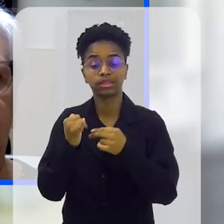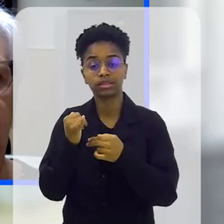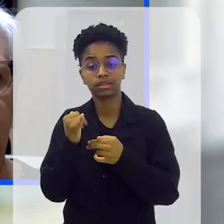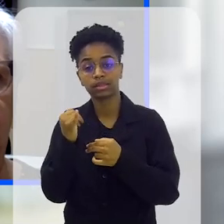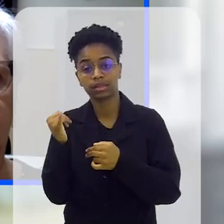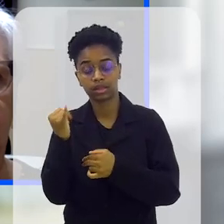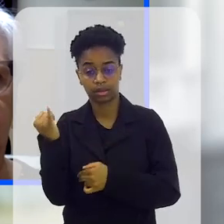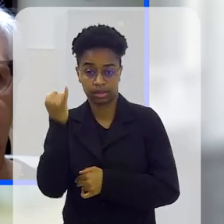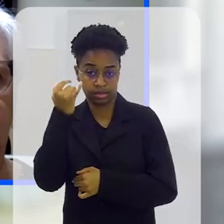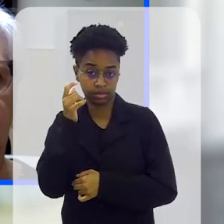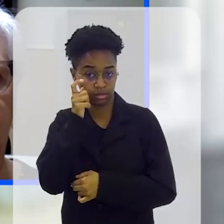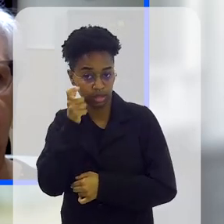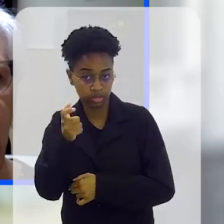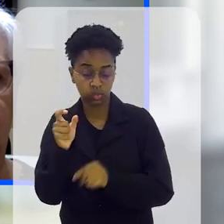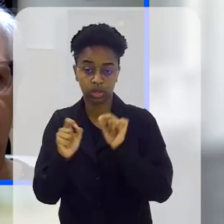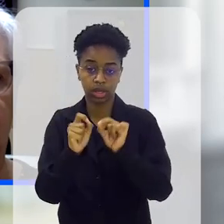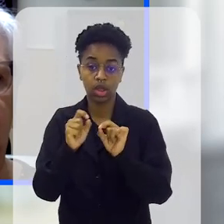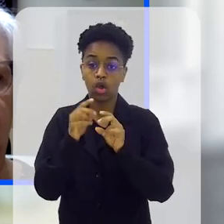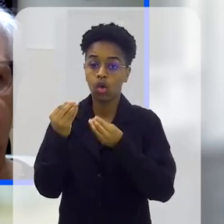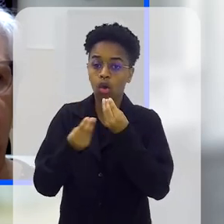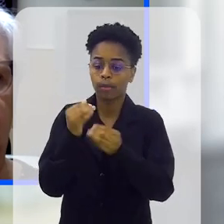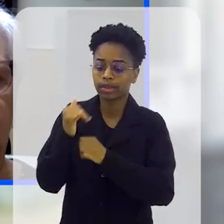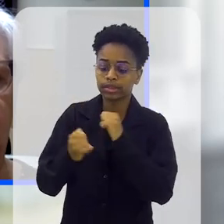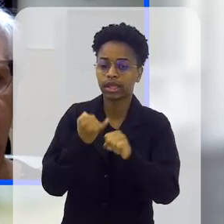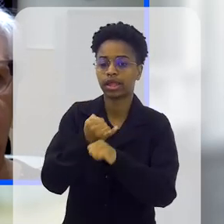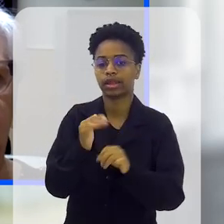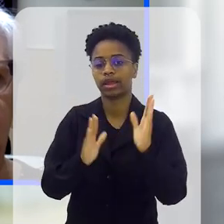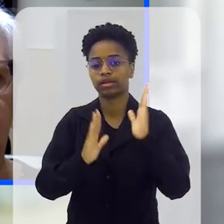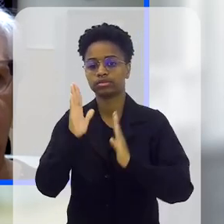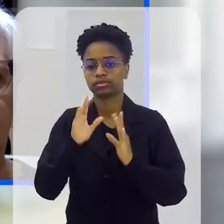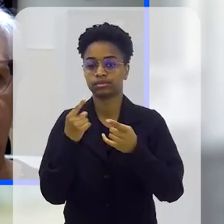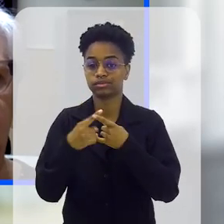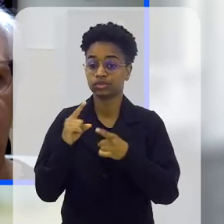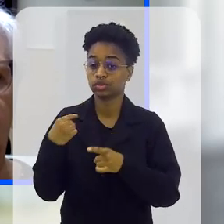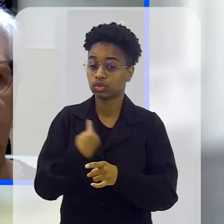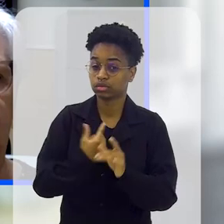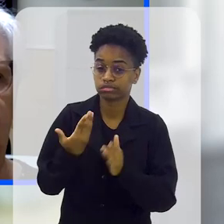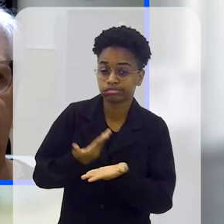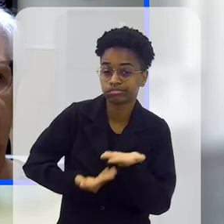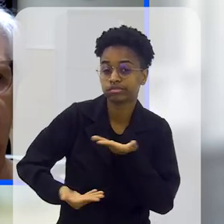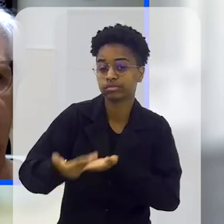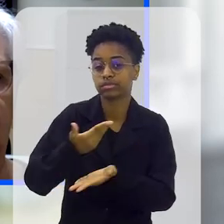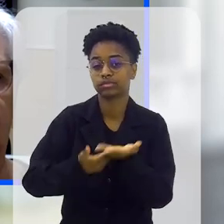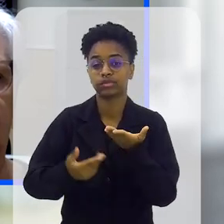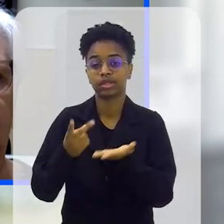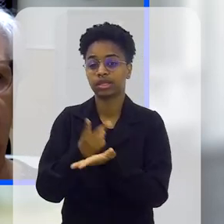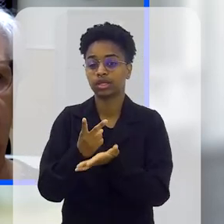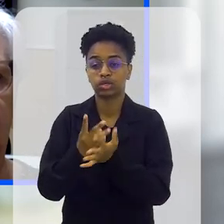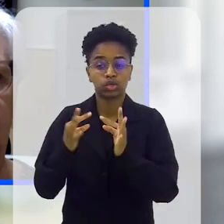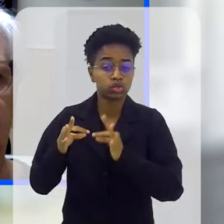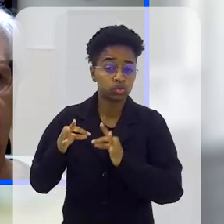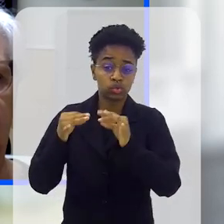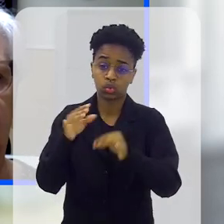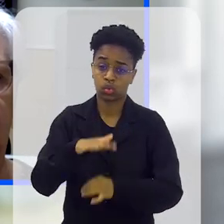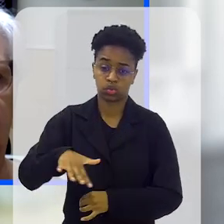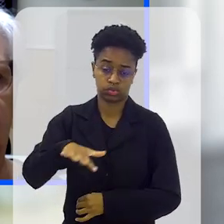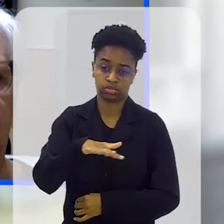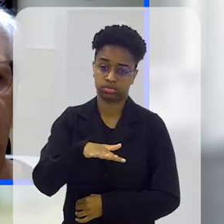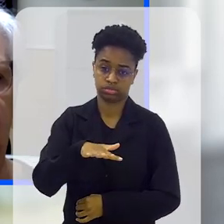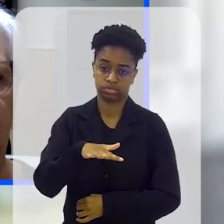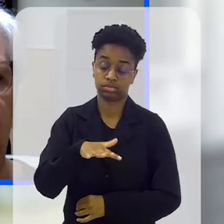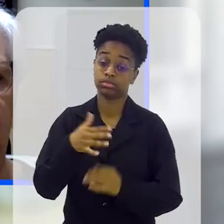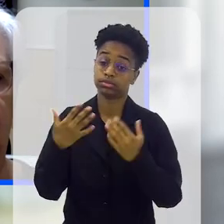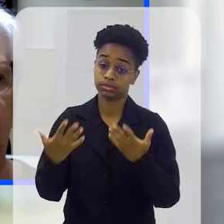que é papel da internet nesse momento, né? E a gente lida com isso sistematicamente em todos os pacientes,